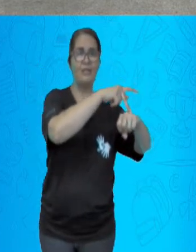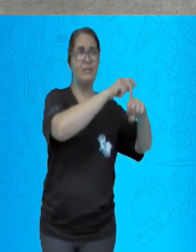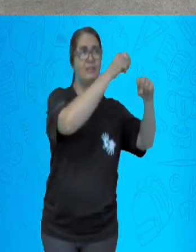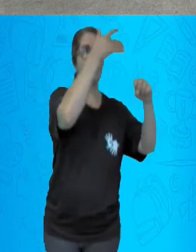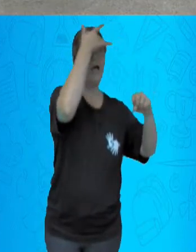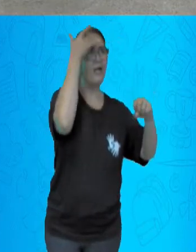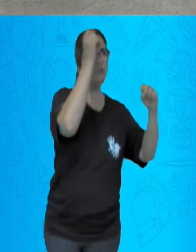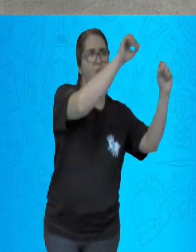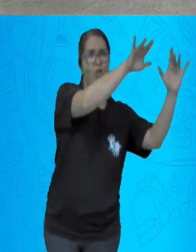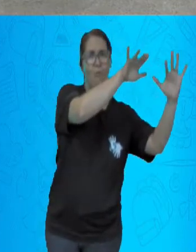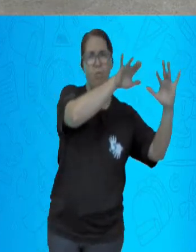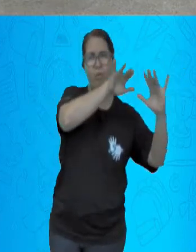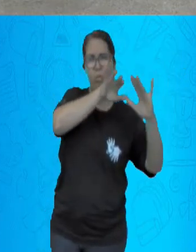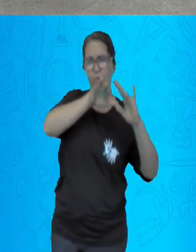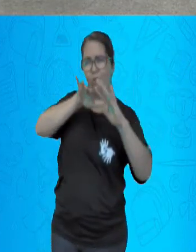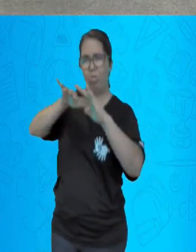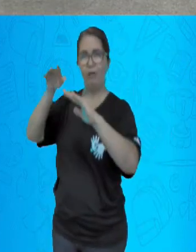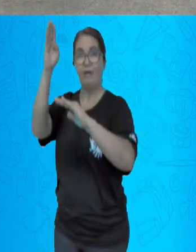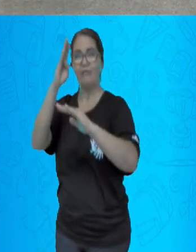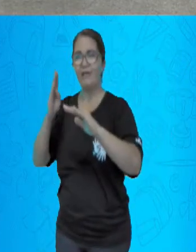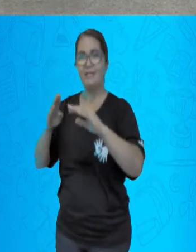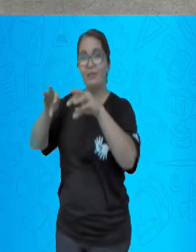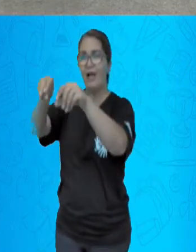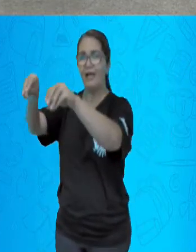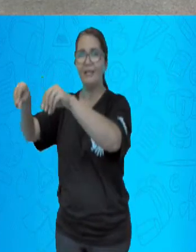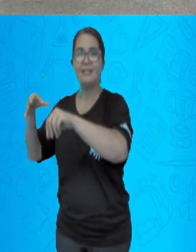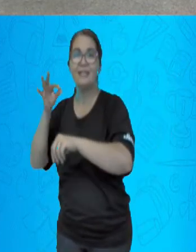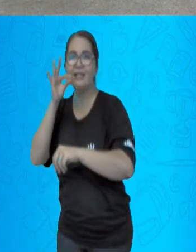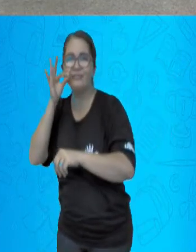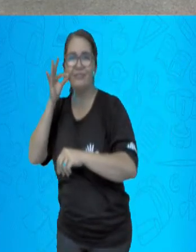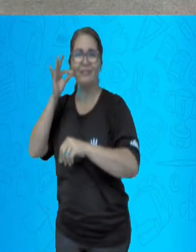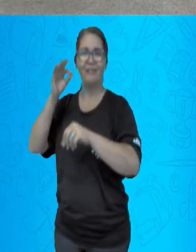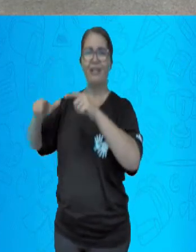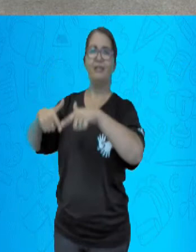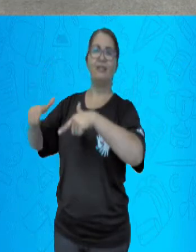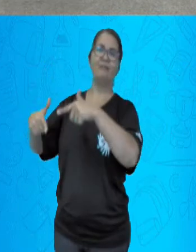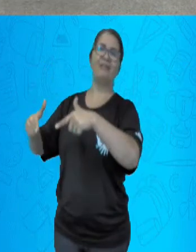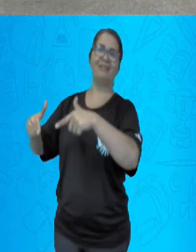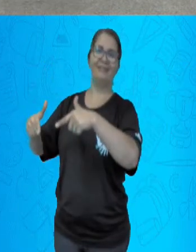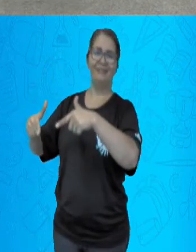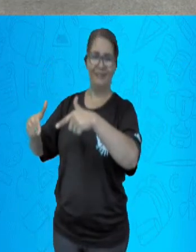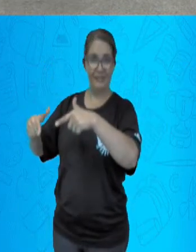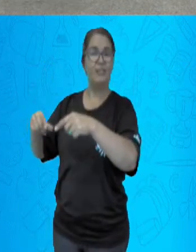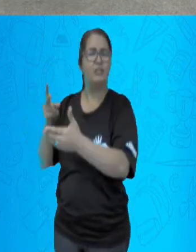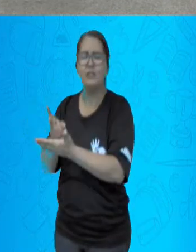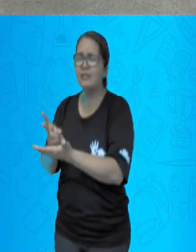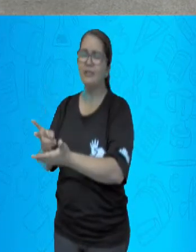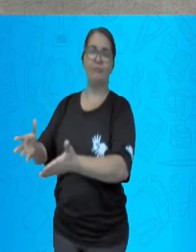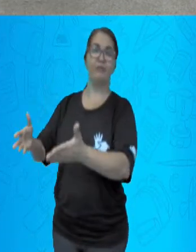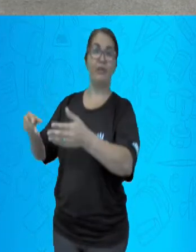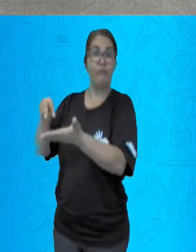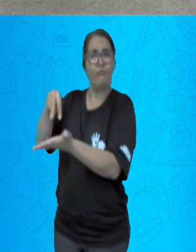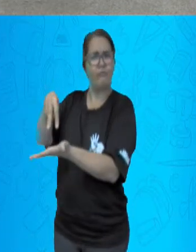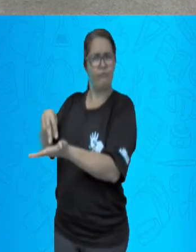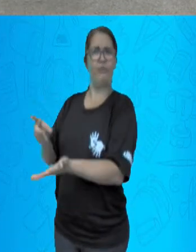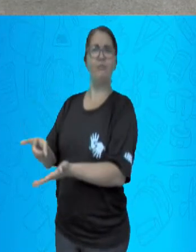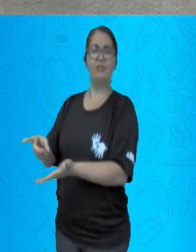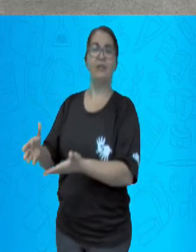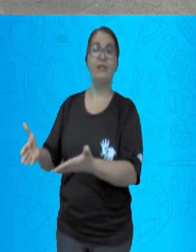permanência dos imigrantes nas terras trabalhadas, tornando-se, assim, colombos. Algum tempo depois,